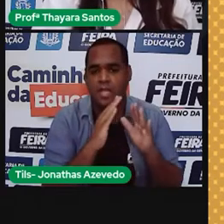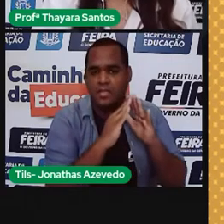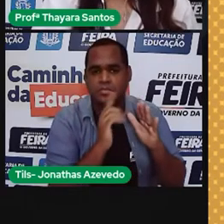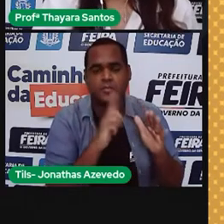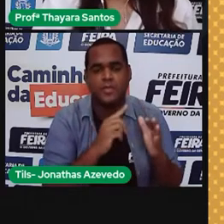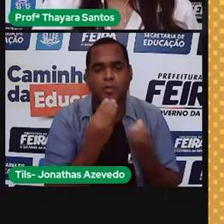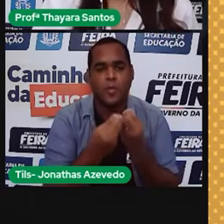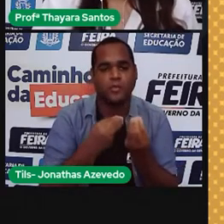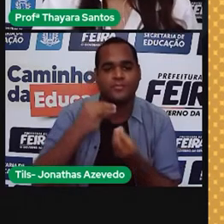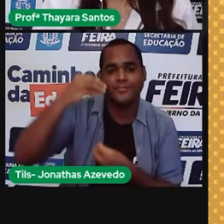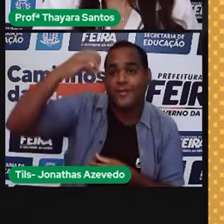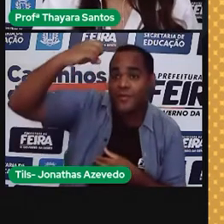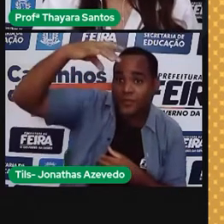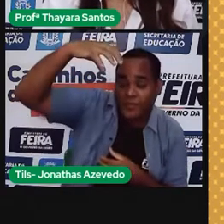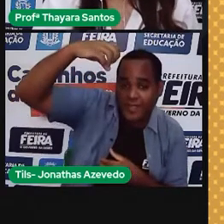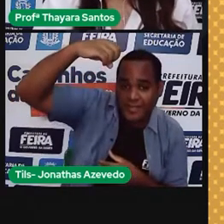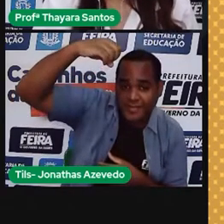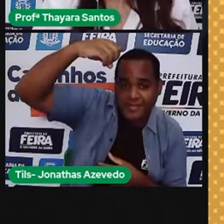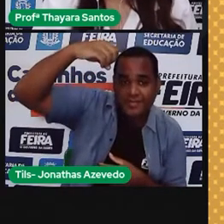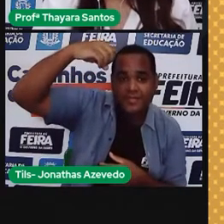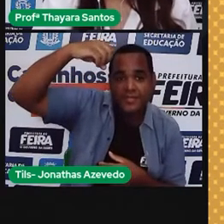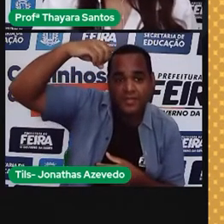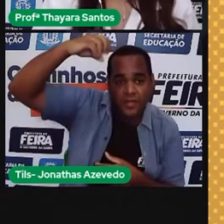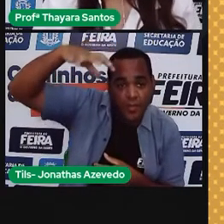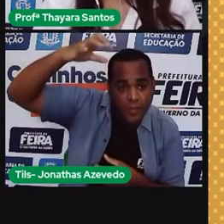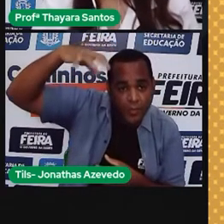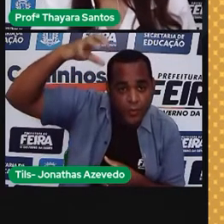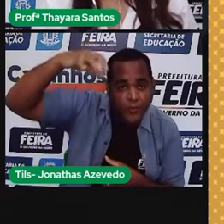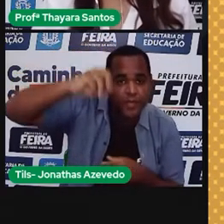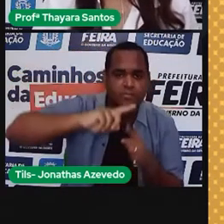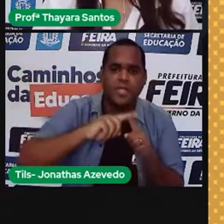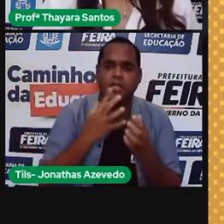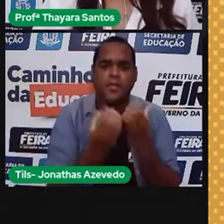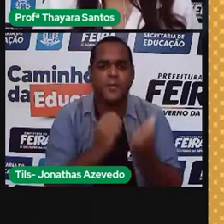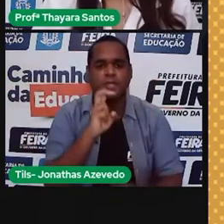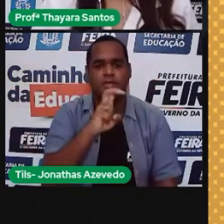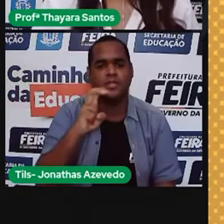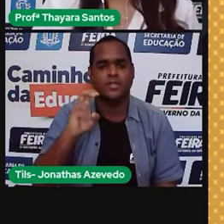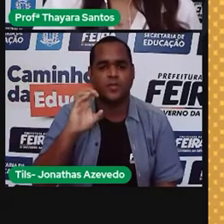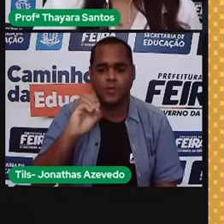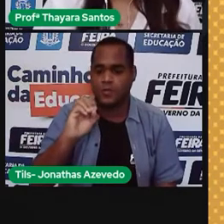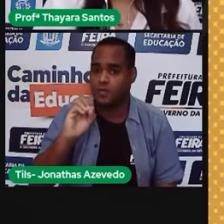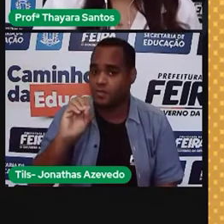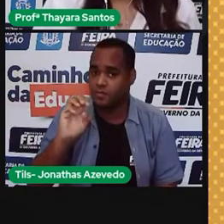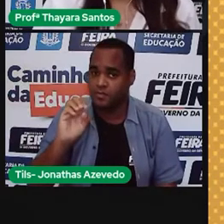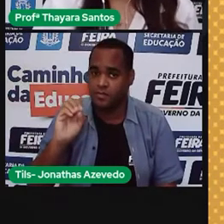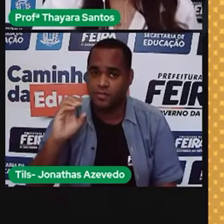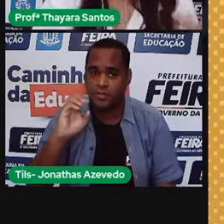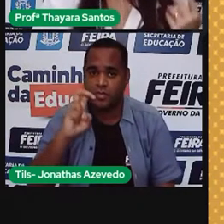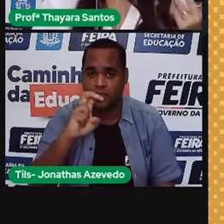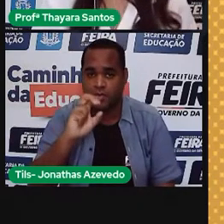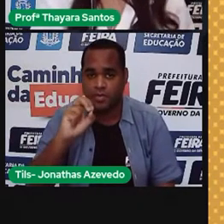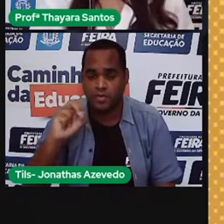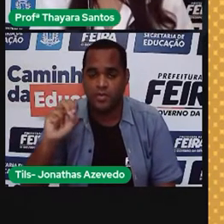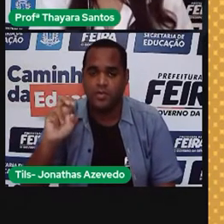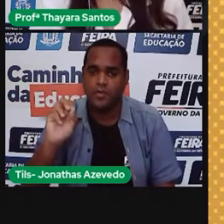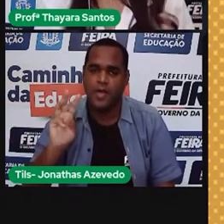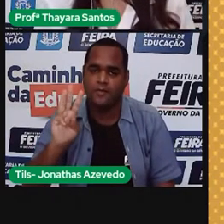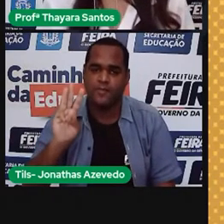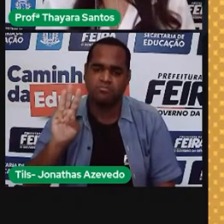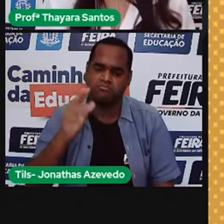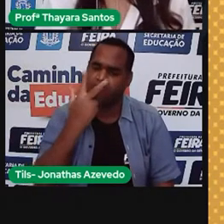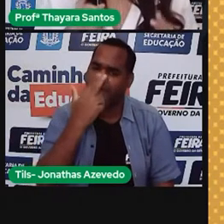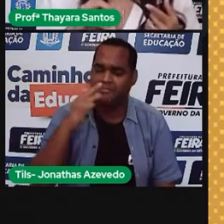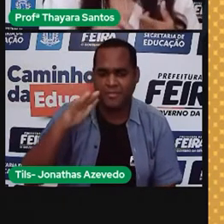Então, aqui tem o chuveiro. O chuveiro, a potência é de mais ou menos 5.500 watts. Por que eu falo mais ou menos?